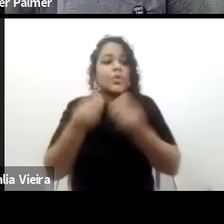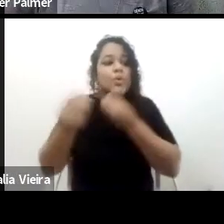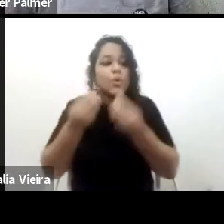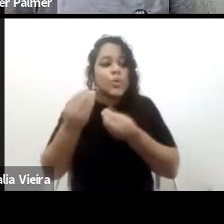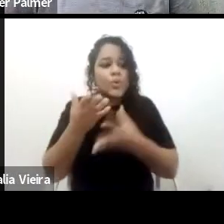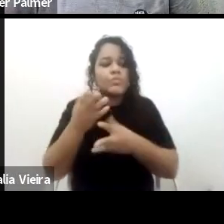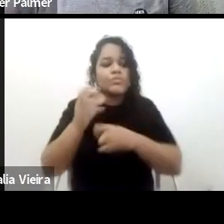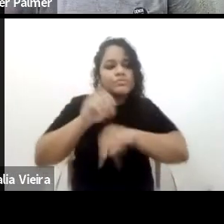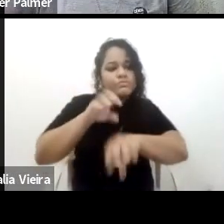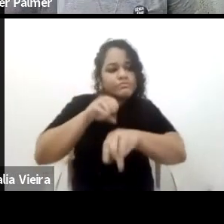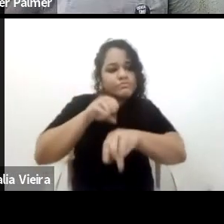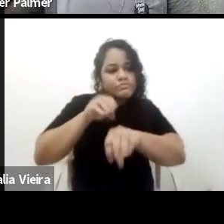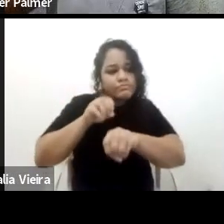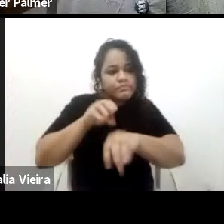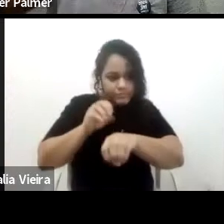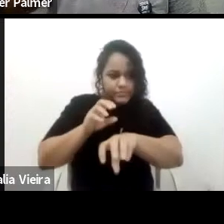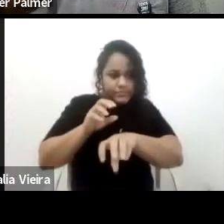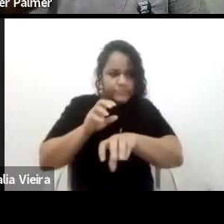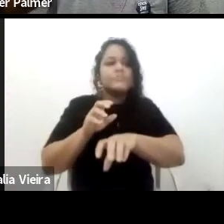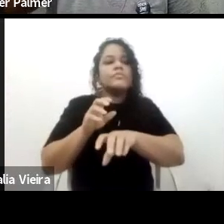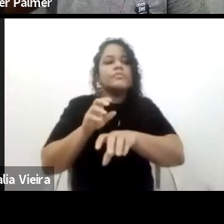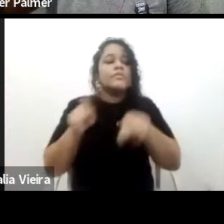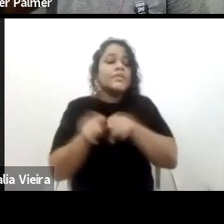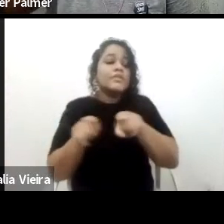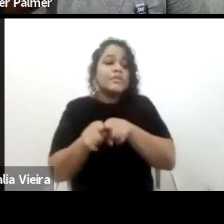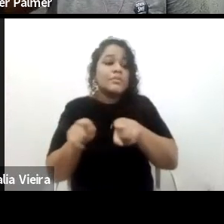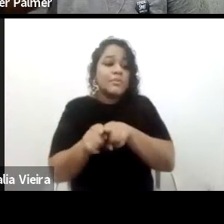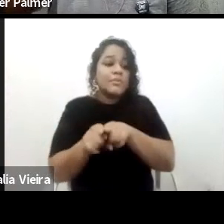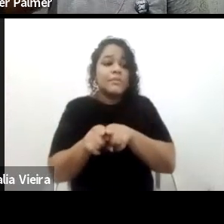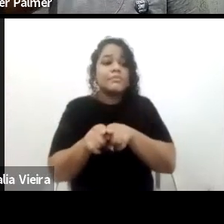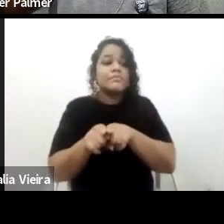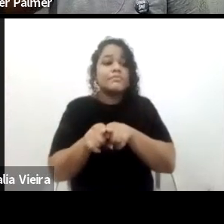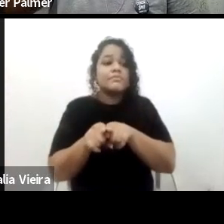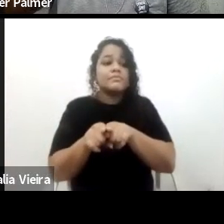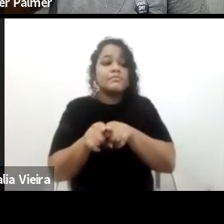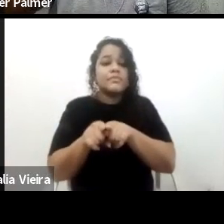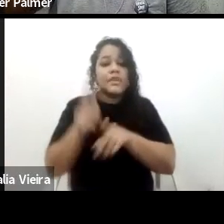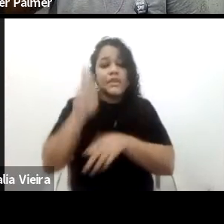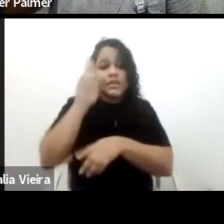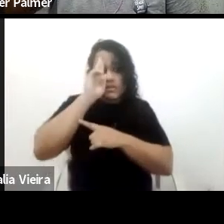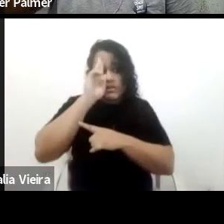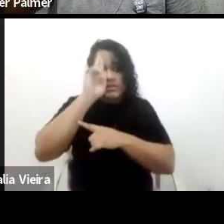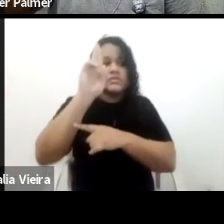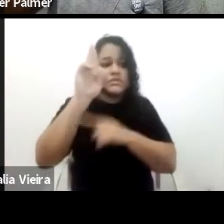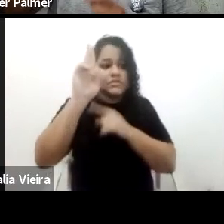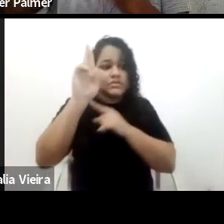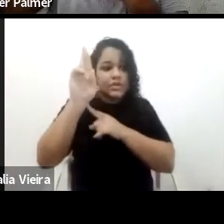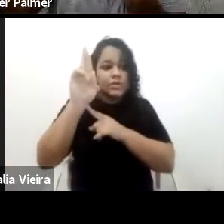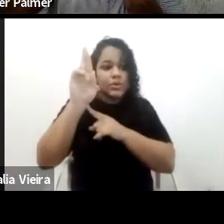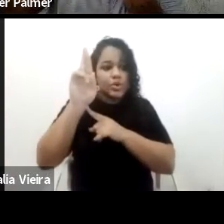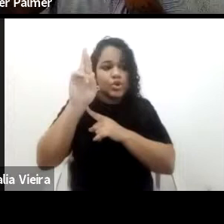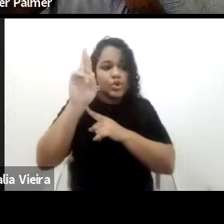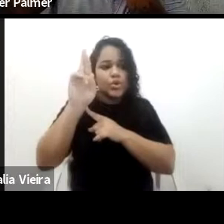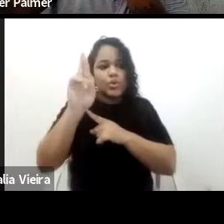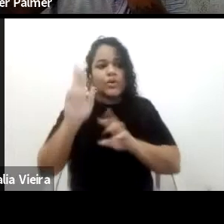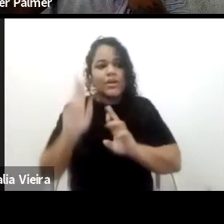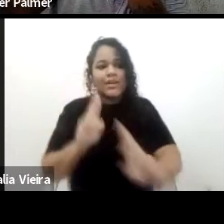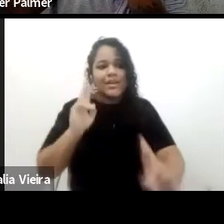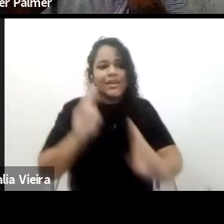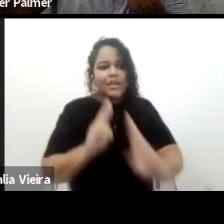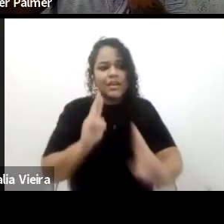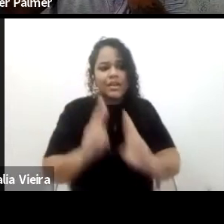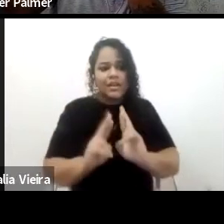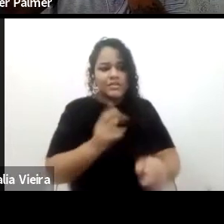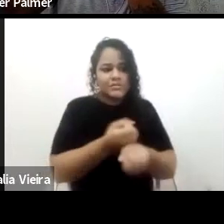qual a função do senhor com relação ao seu escravo, né? Então,